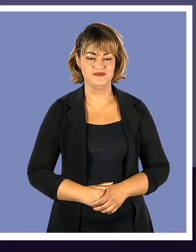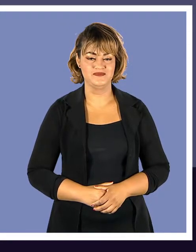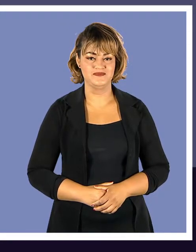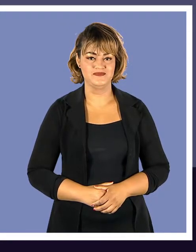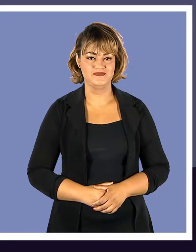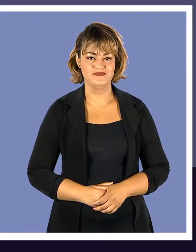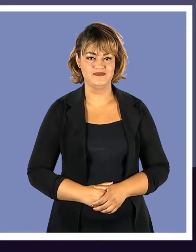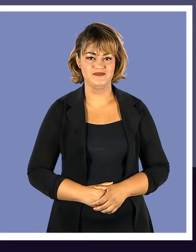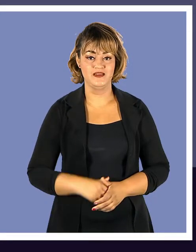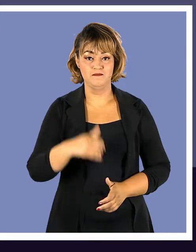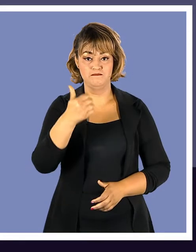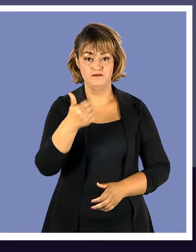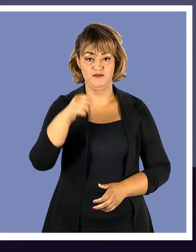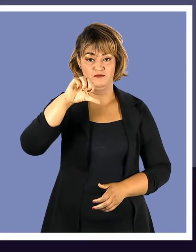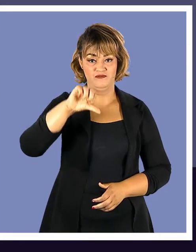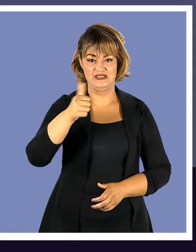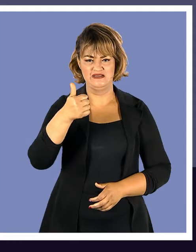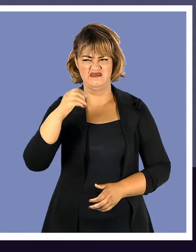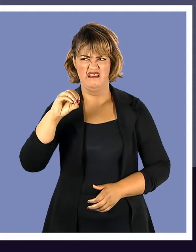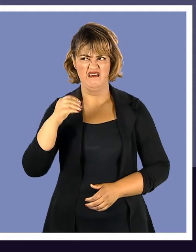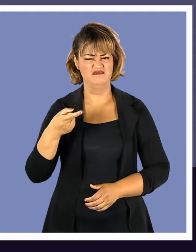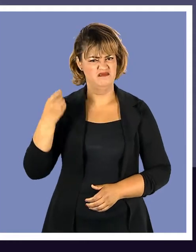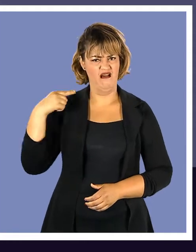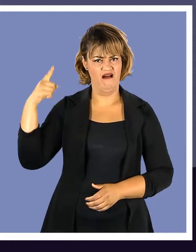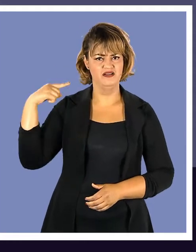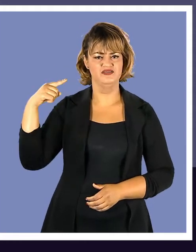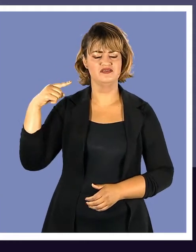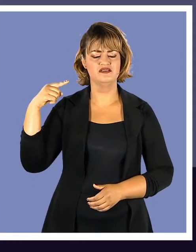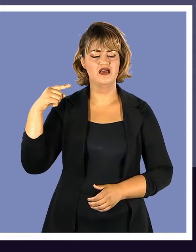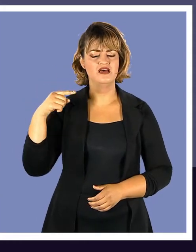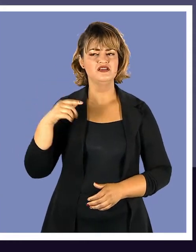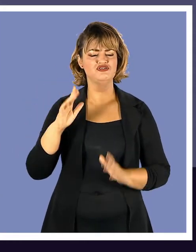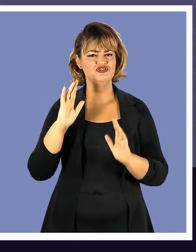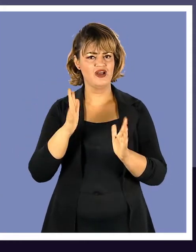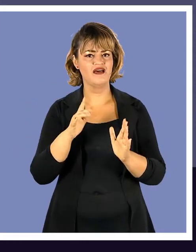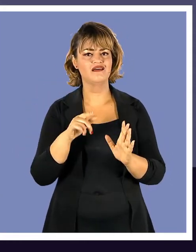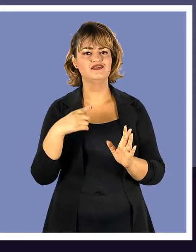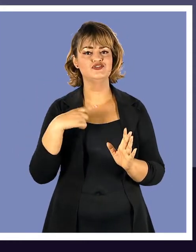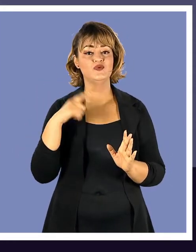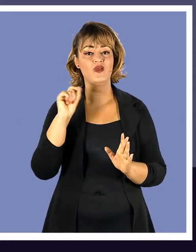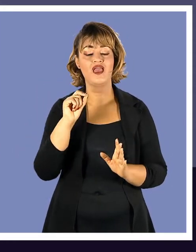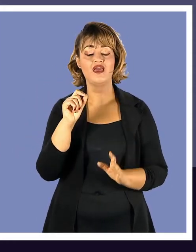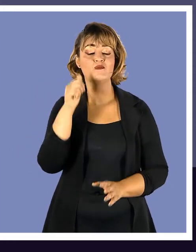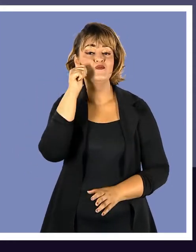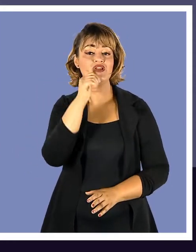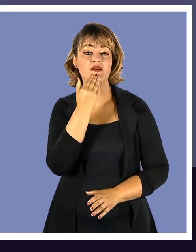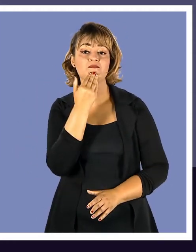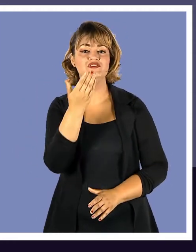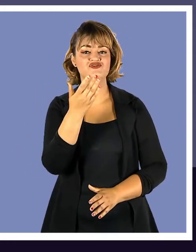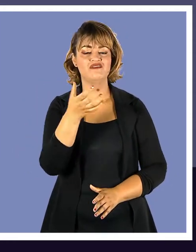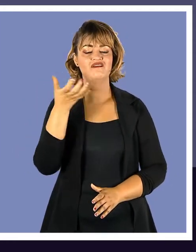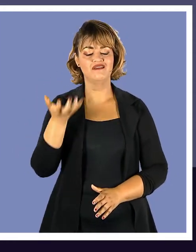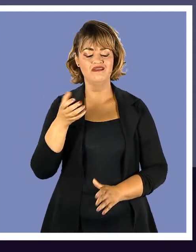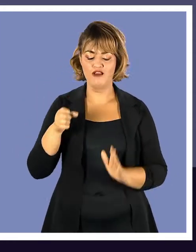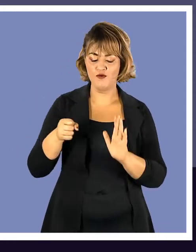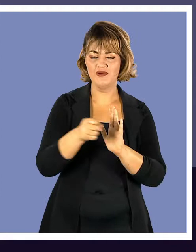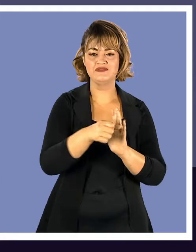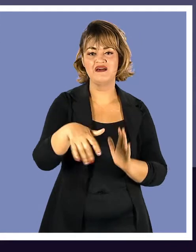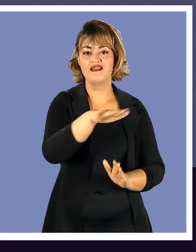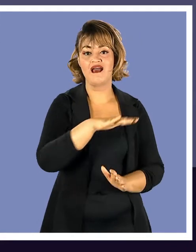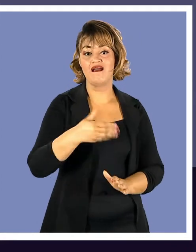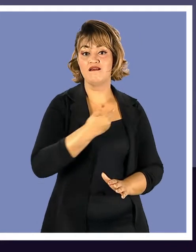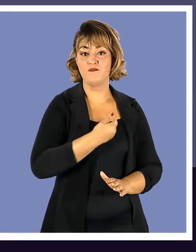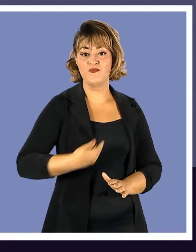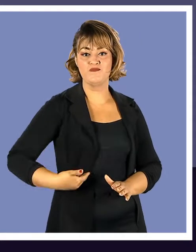Música Em 1910, até antes então, a gente tem pedidos das mulheres para participar